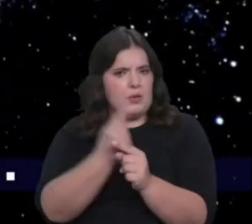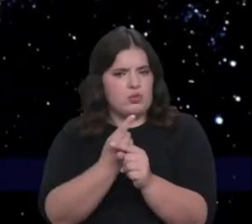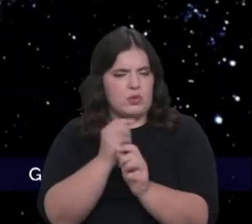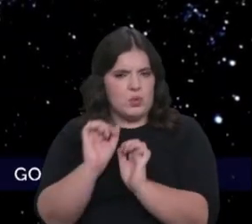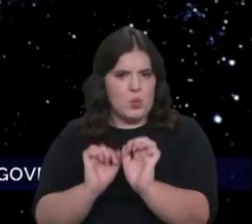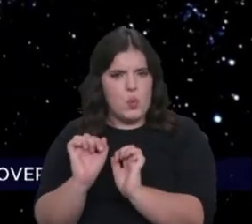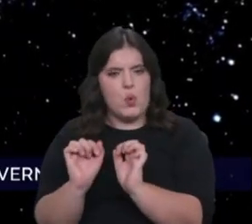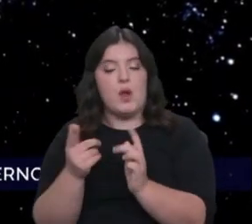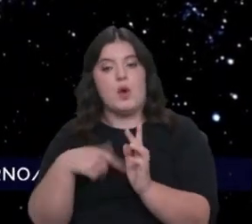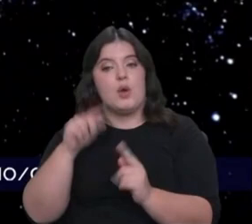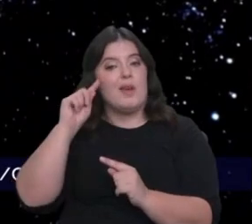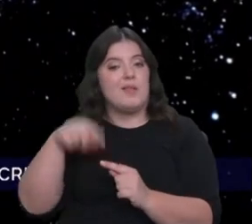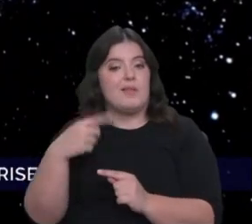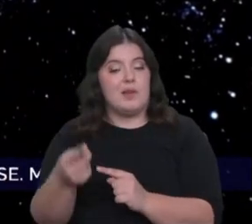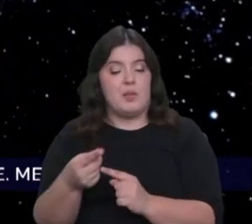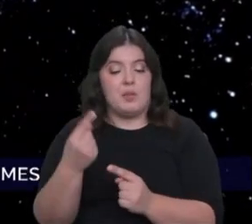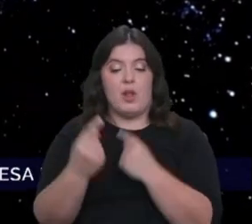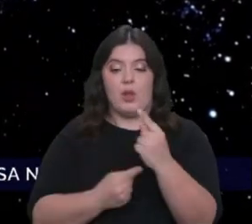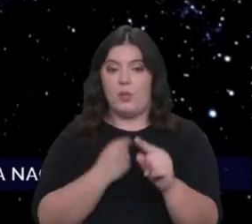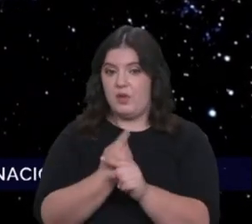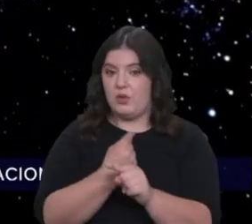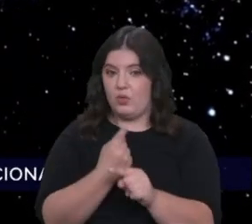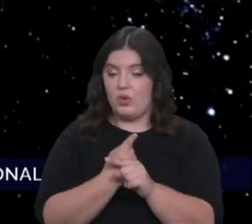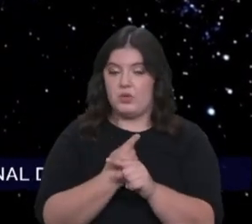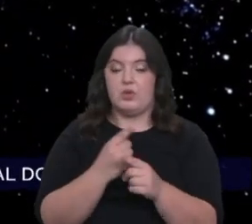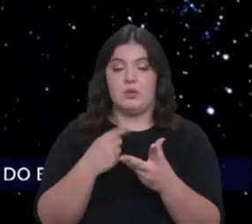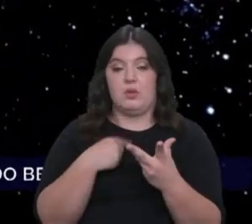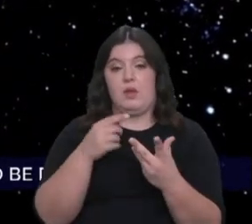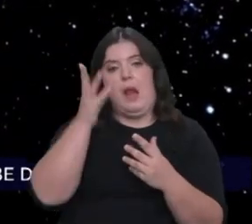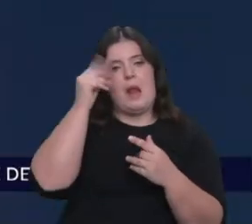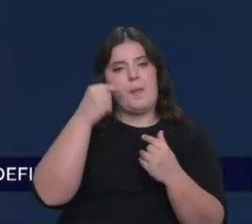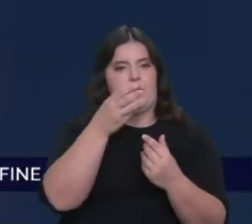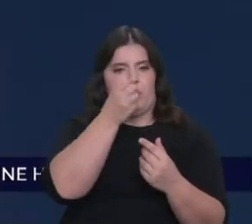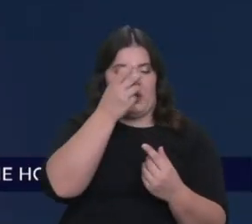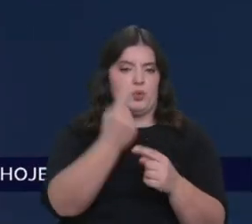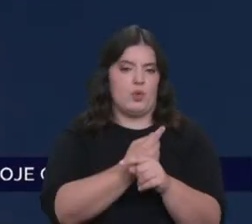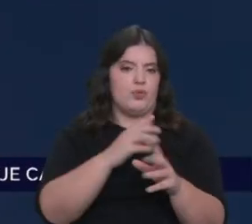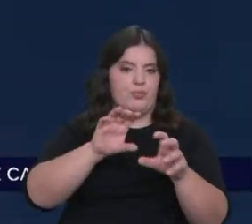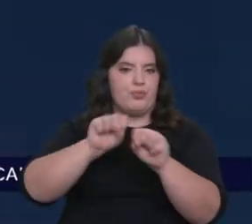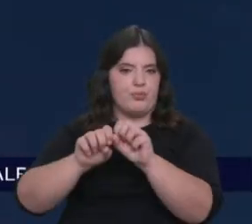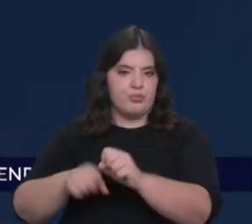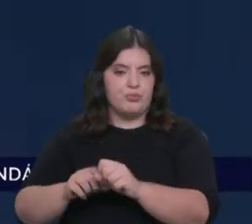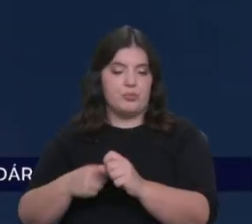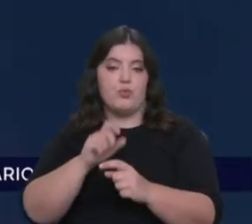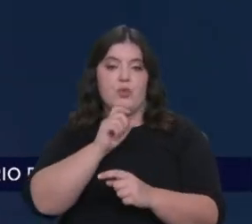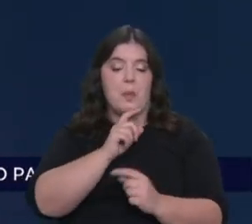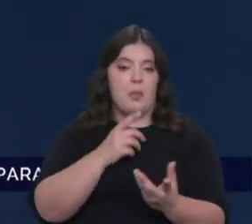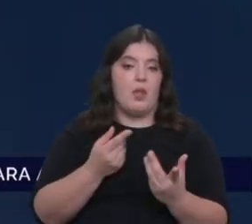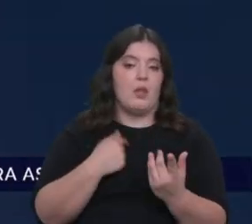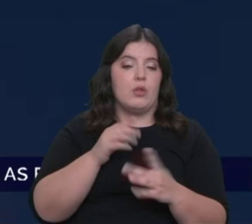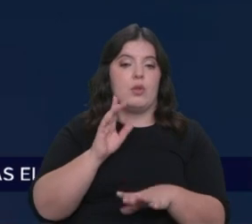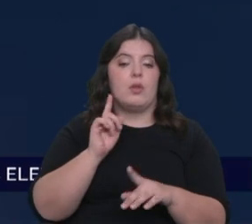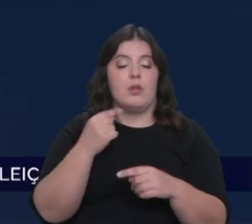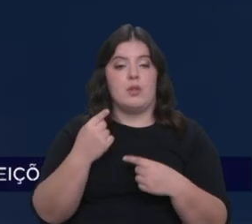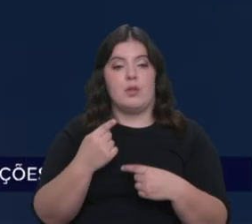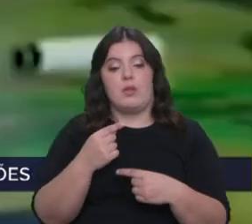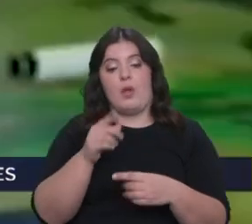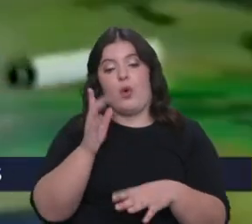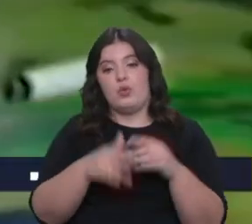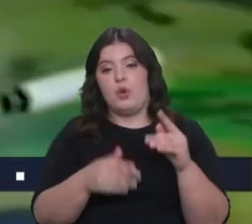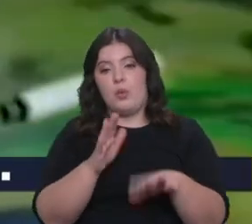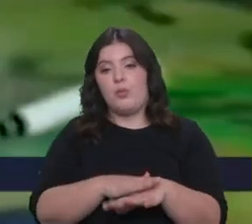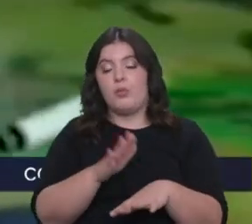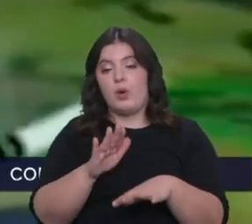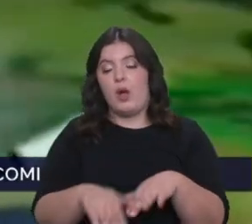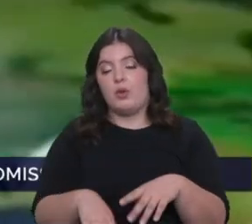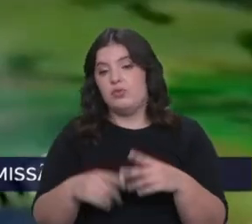provavelmente, alguns desses eventos de extinção em massa, se calhar até tiveram uma origem astronómica, astrofísica, supernovas,